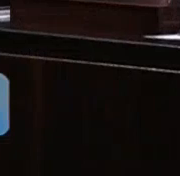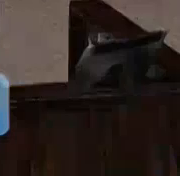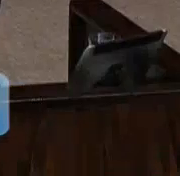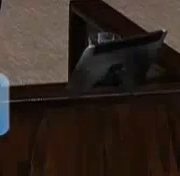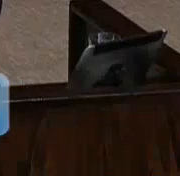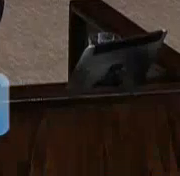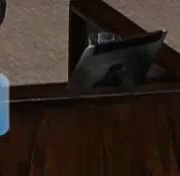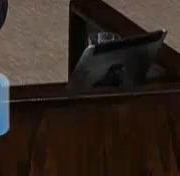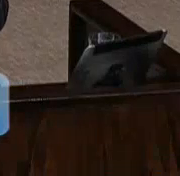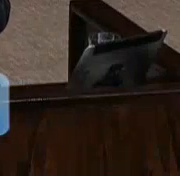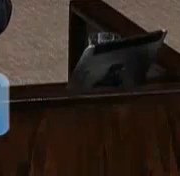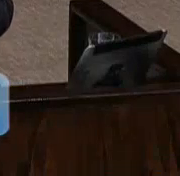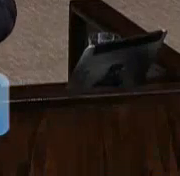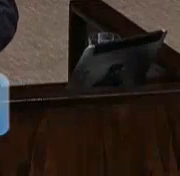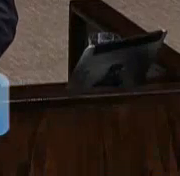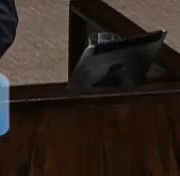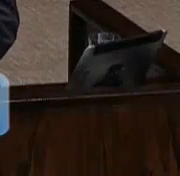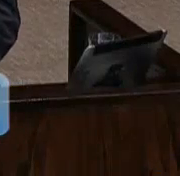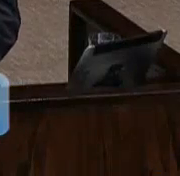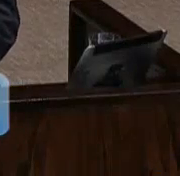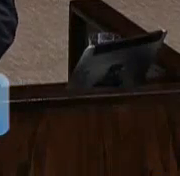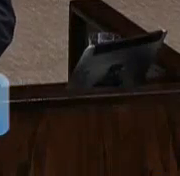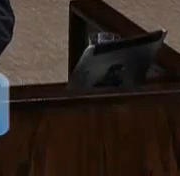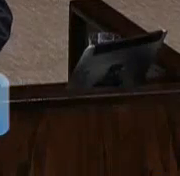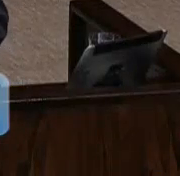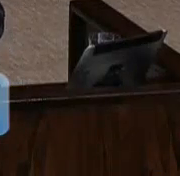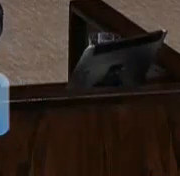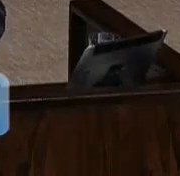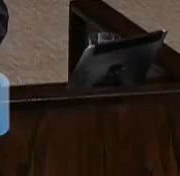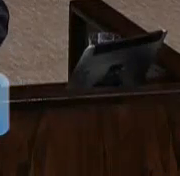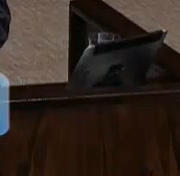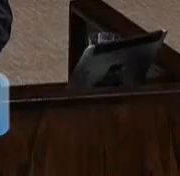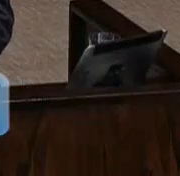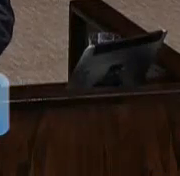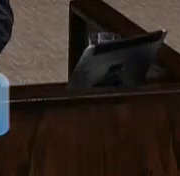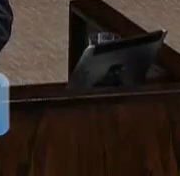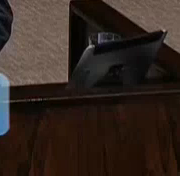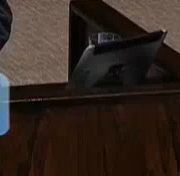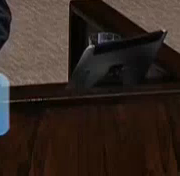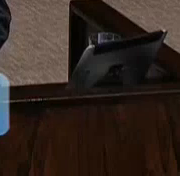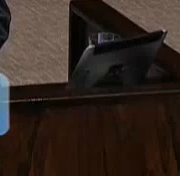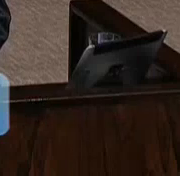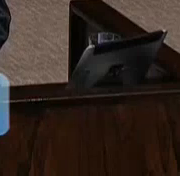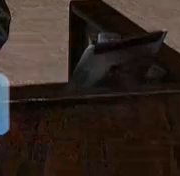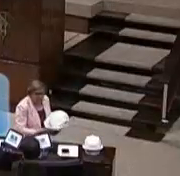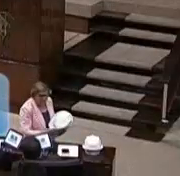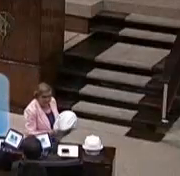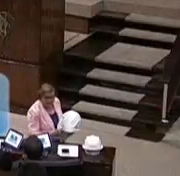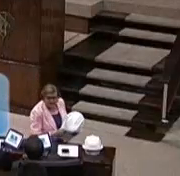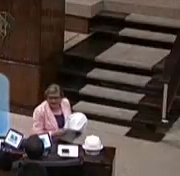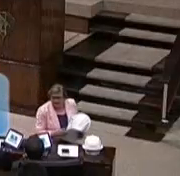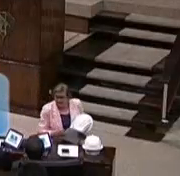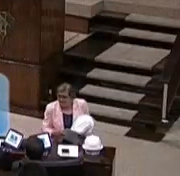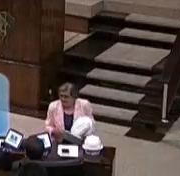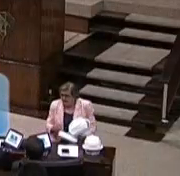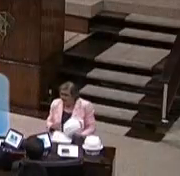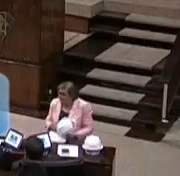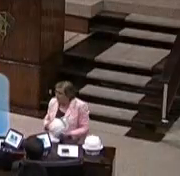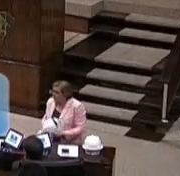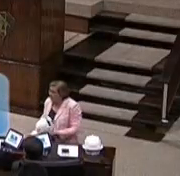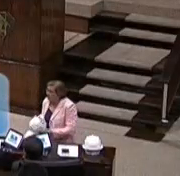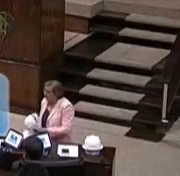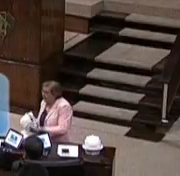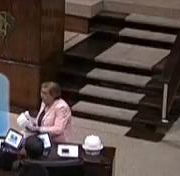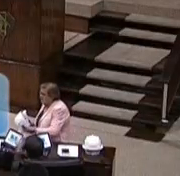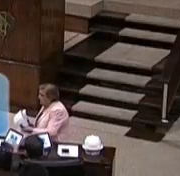Nosso secretário, Gerson Burma, deputado estadual. Nos honra, como engenheiro civil, poder nos